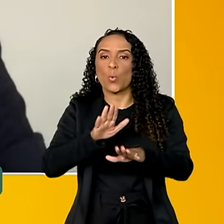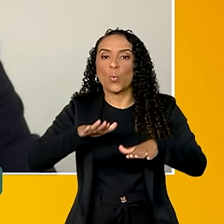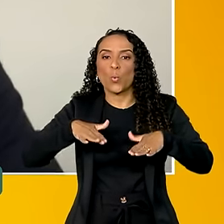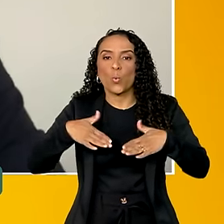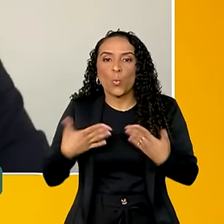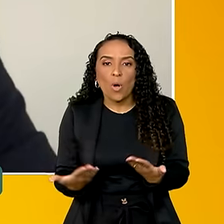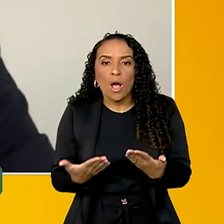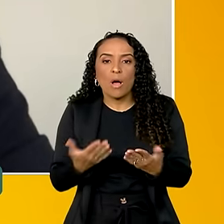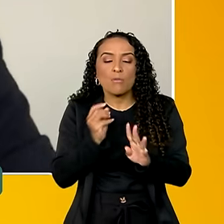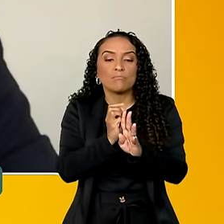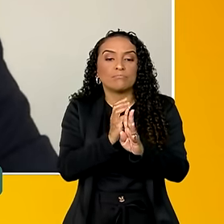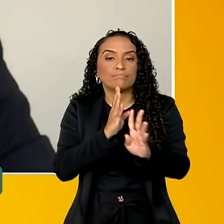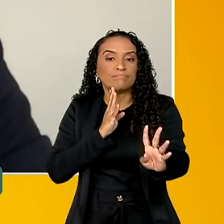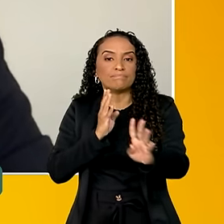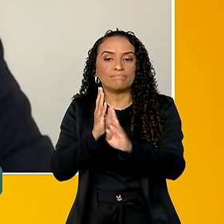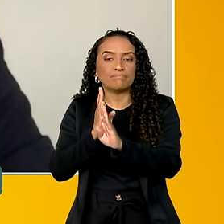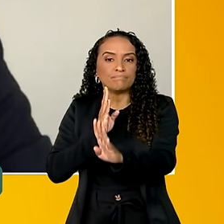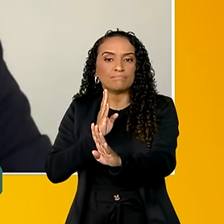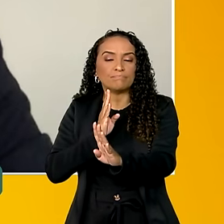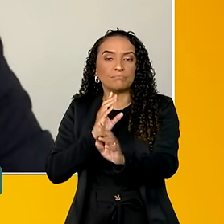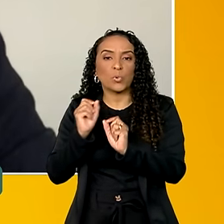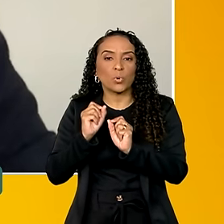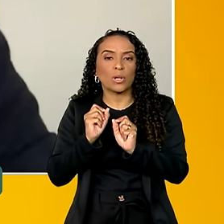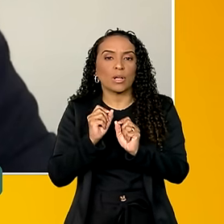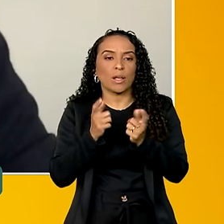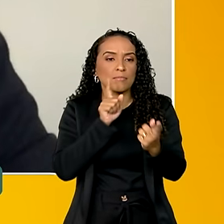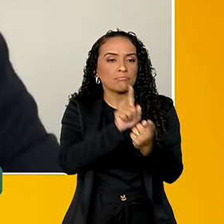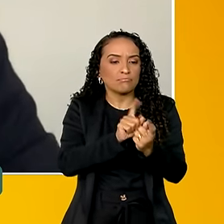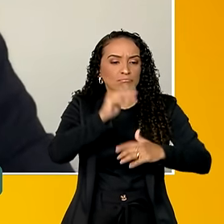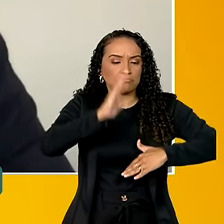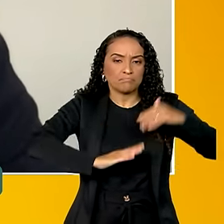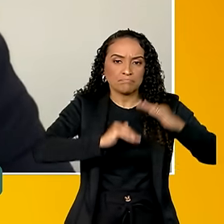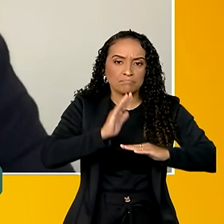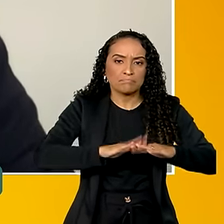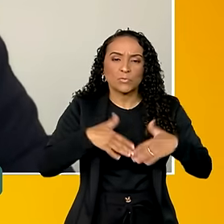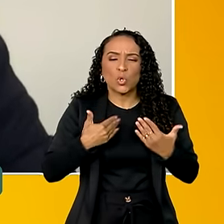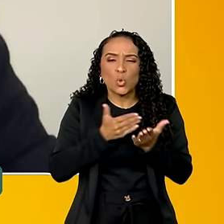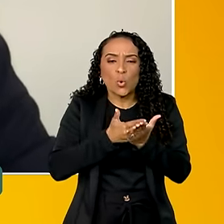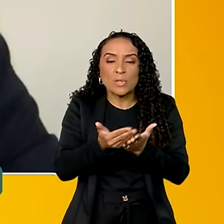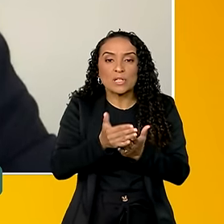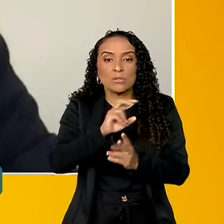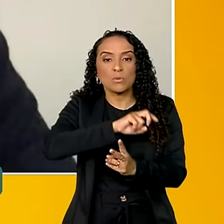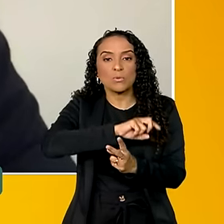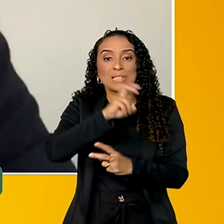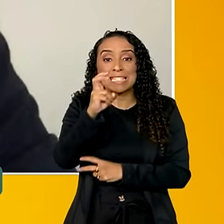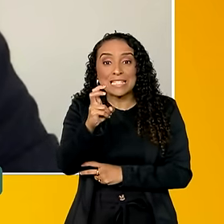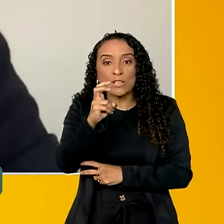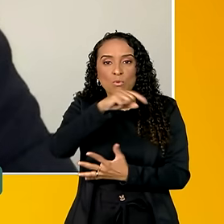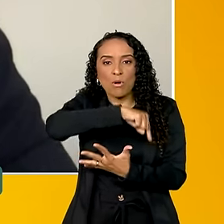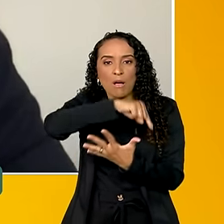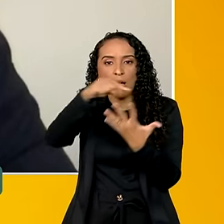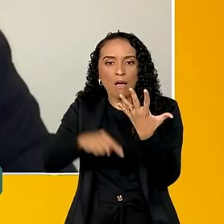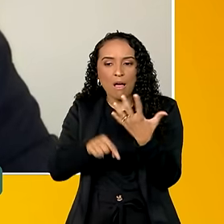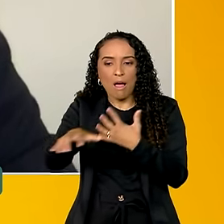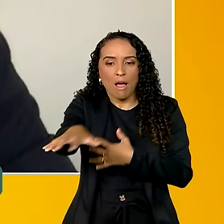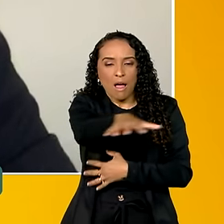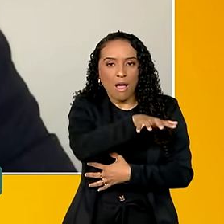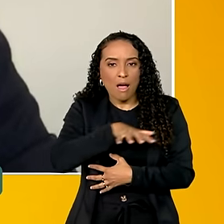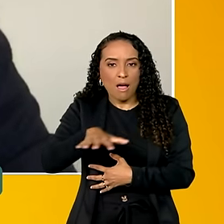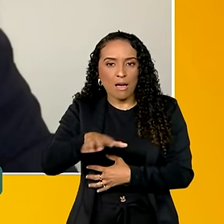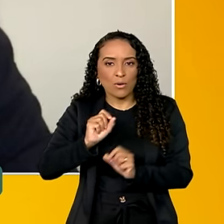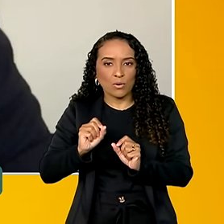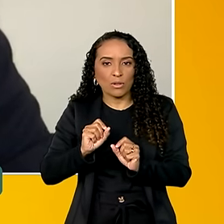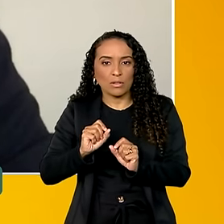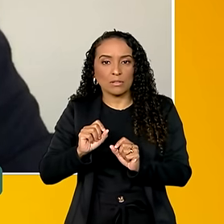é a fila para procedimentos especializados. E a gente está começando com cinco grandes áreas. Há áreas em que